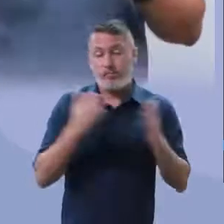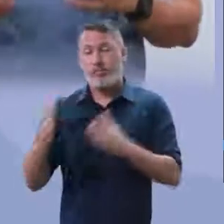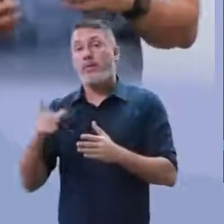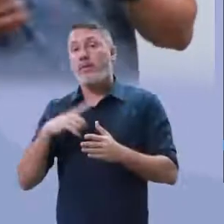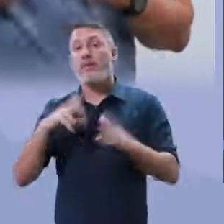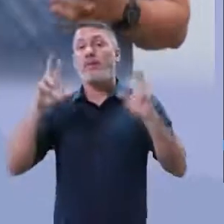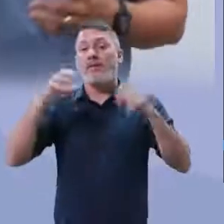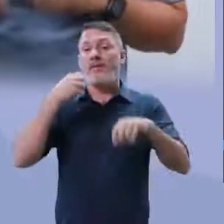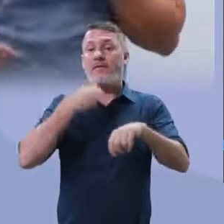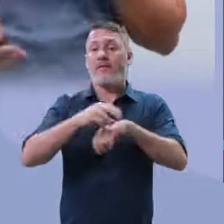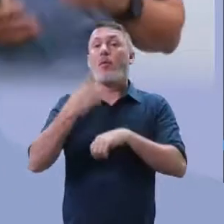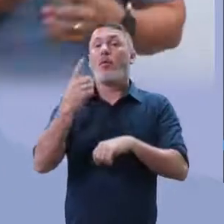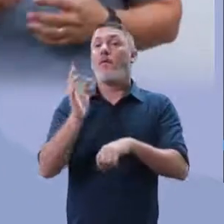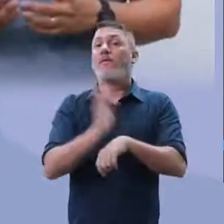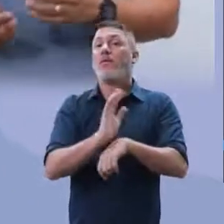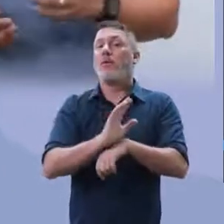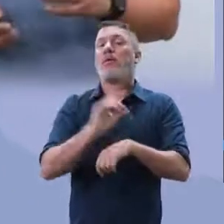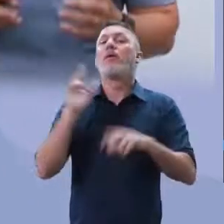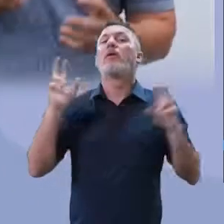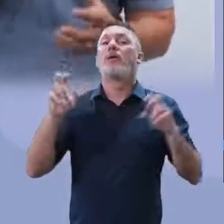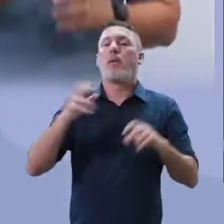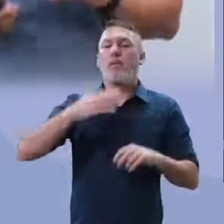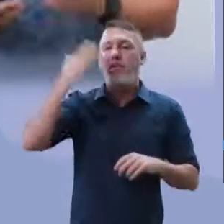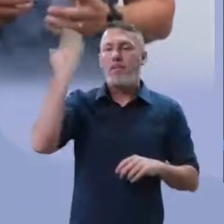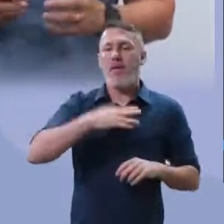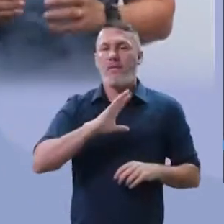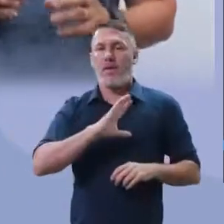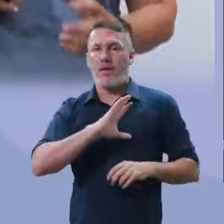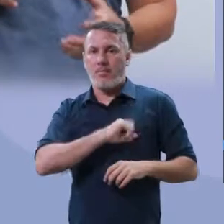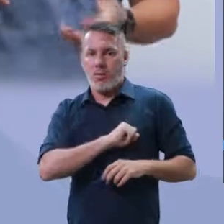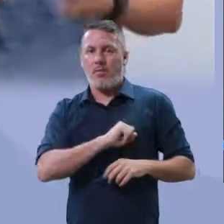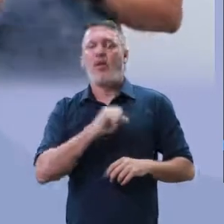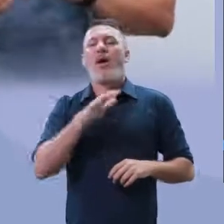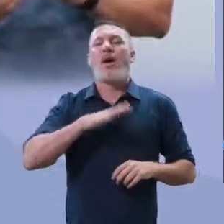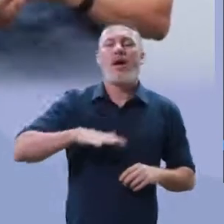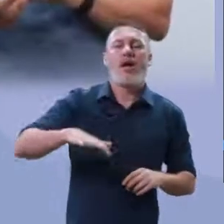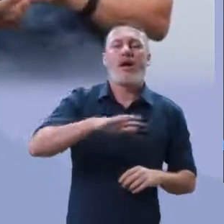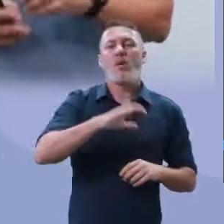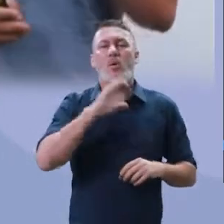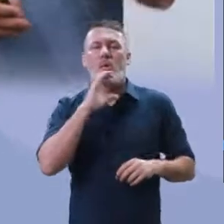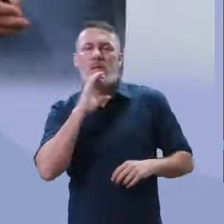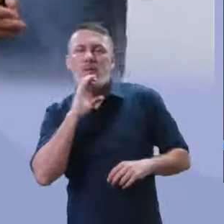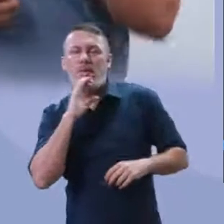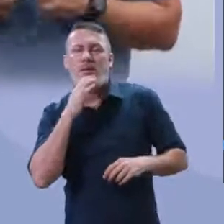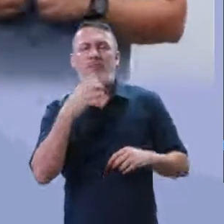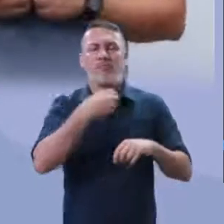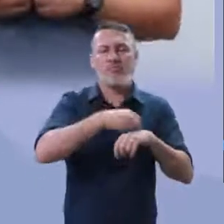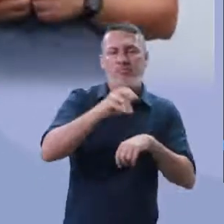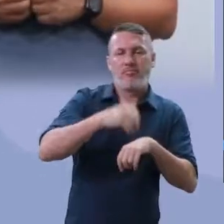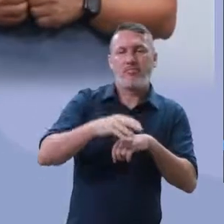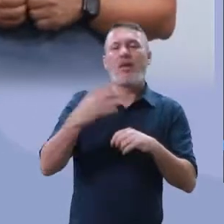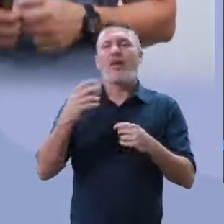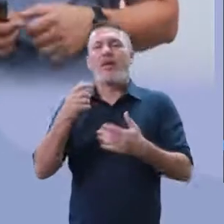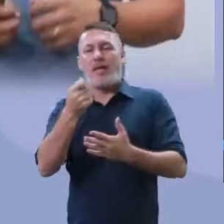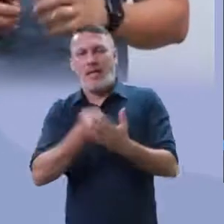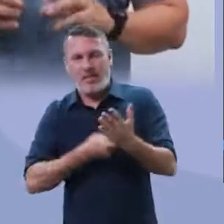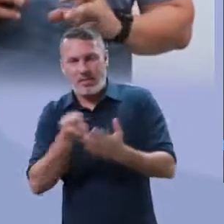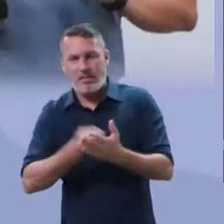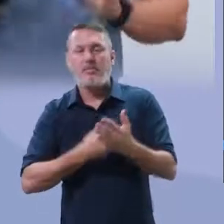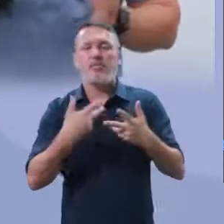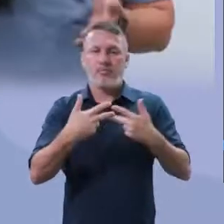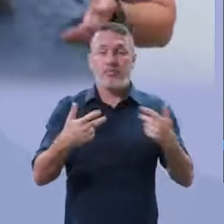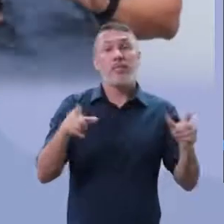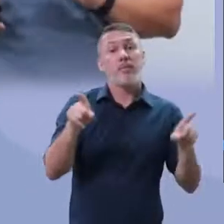filme Uma Prova de Amor, como que você vai utilizar esse filme na área do conhecimento como repertório sociocultural produtivo para a sua redação,